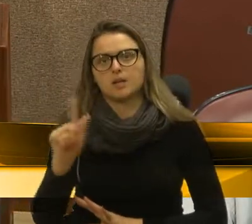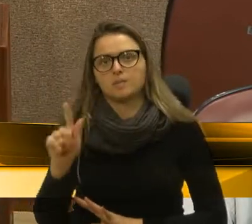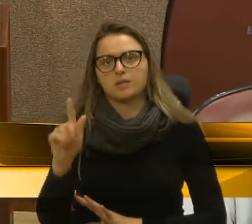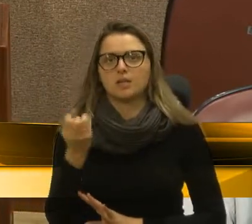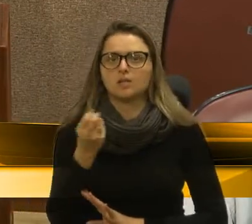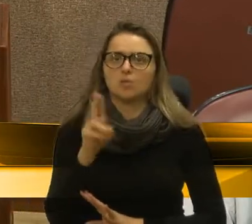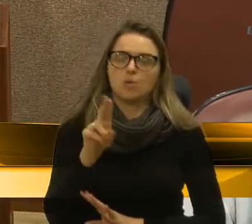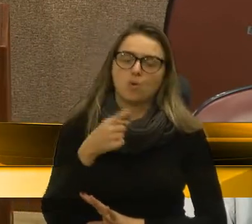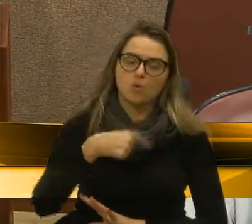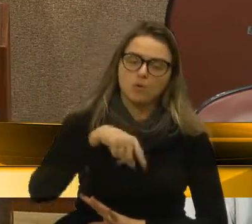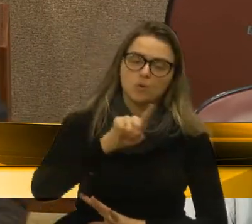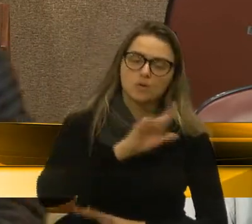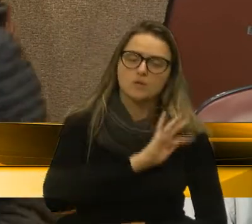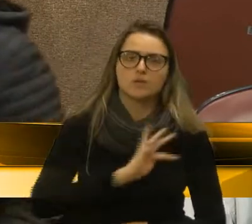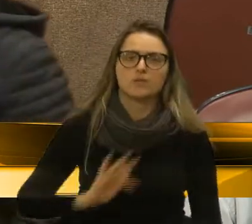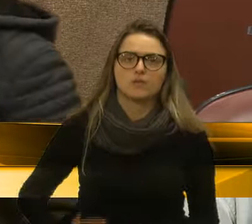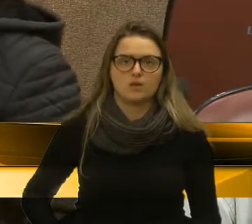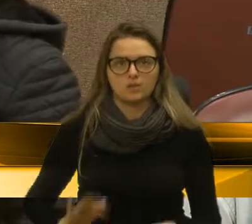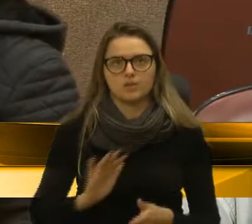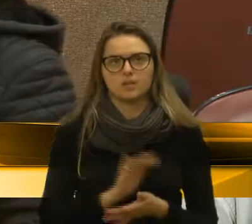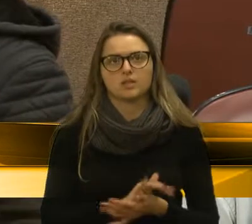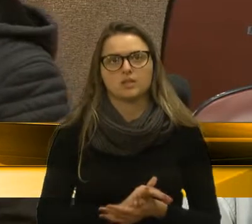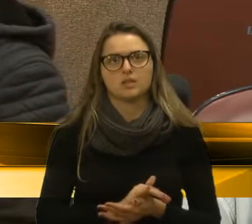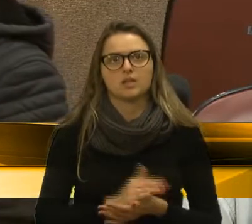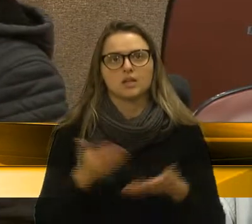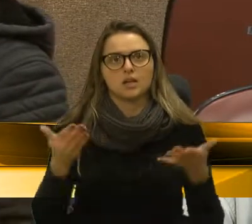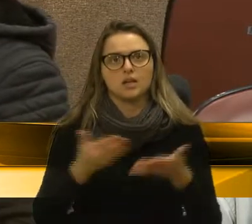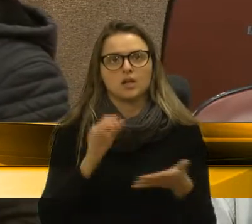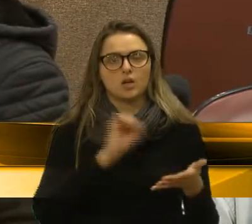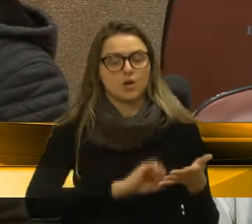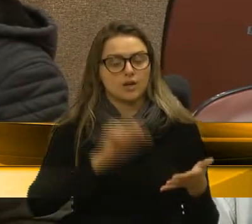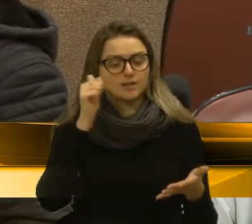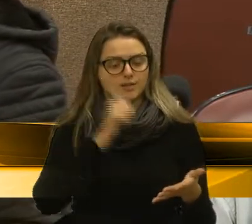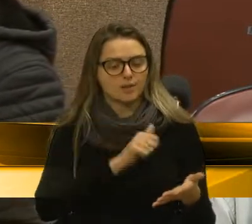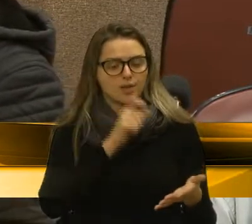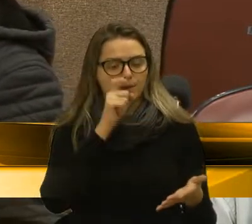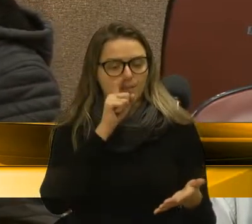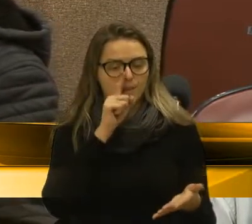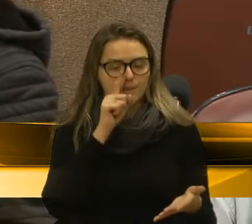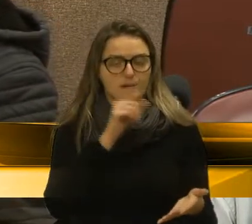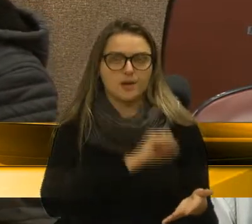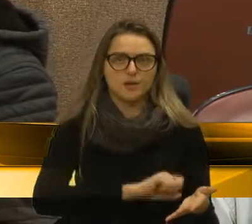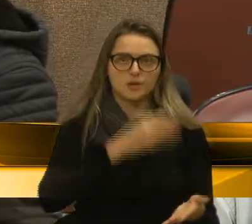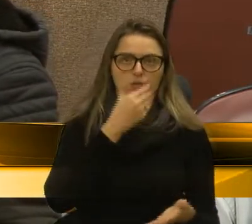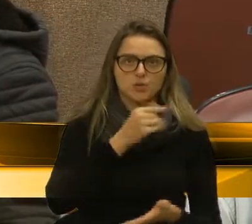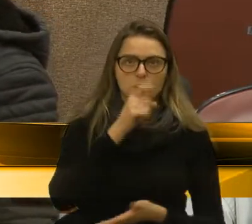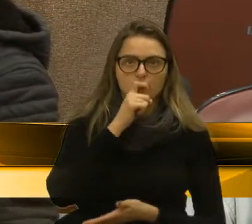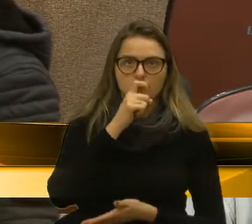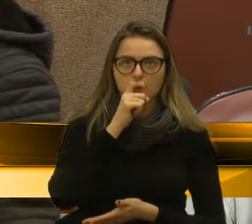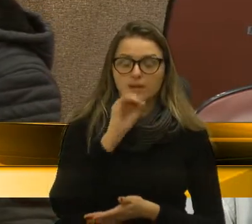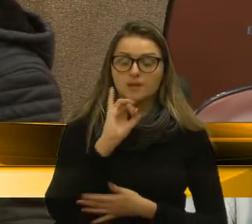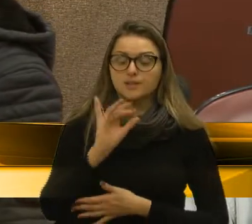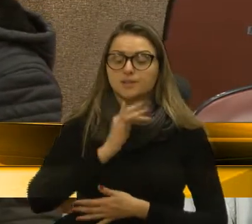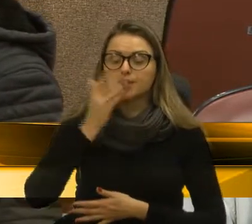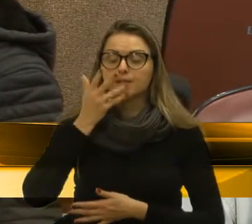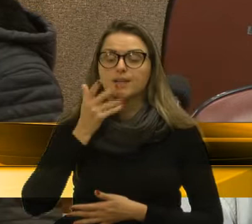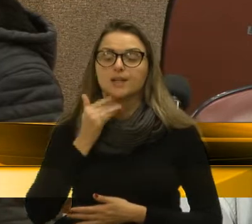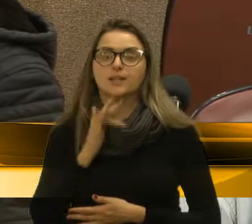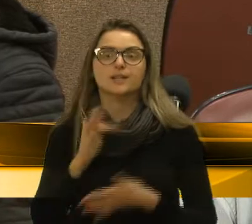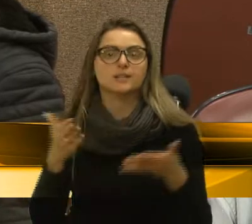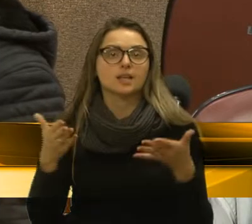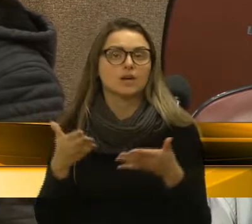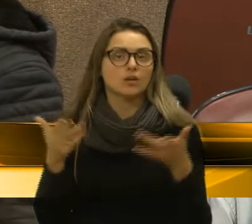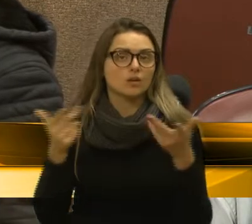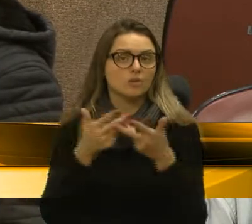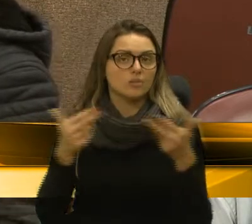a Farroupilha. Agora, a senhora que é mãe, o senhor que é pai, imagina se essa criança está passando por uma situação